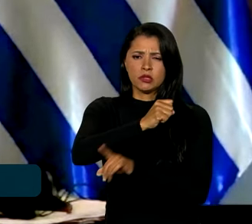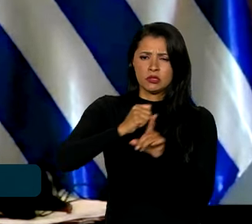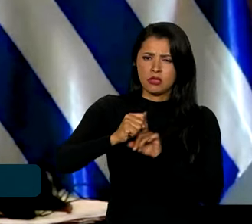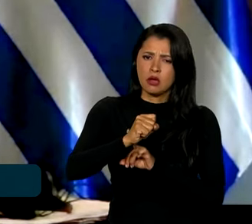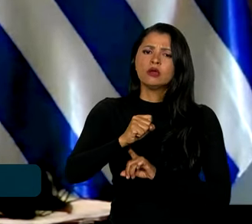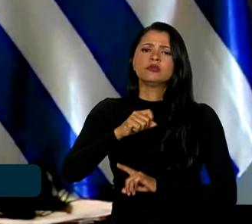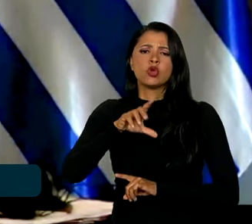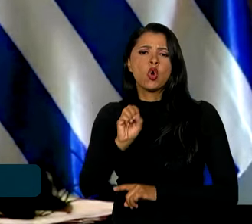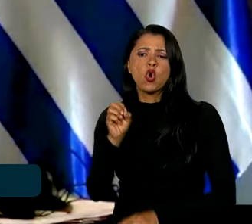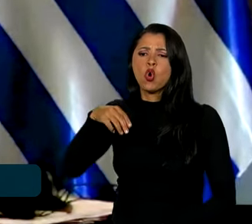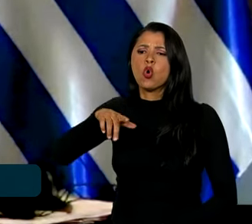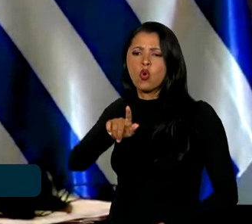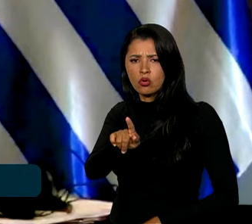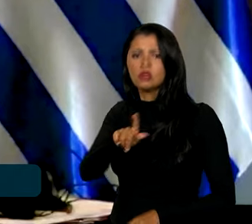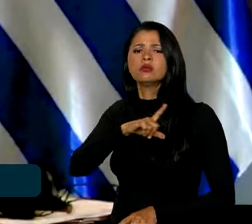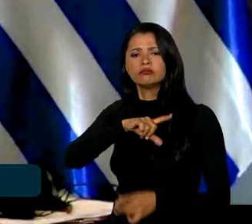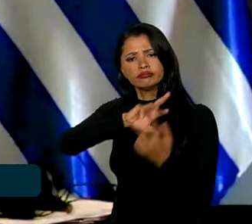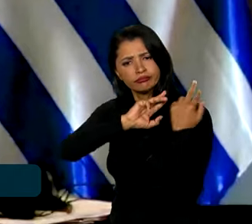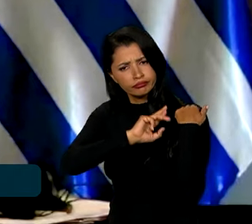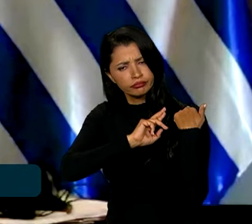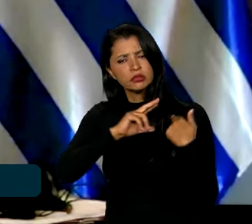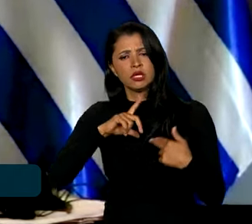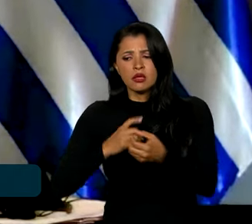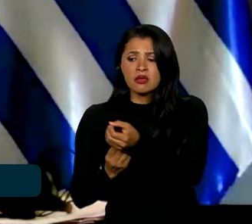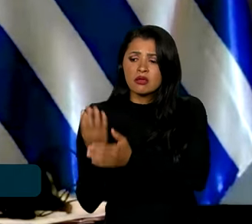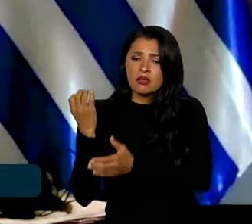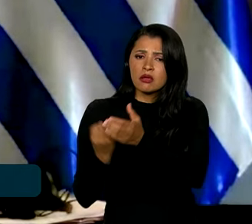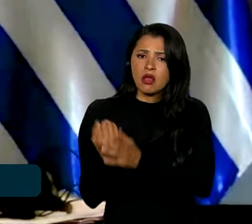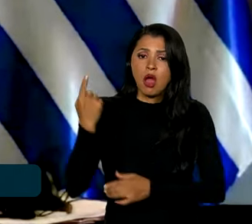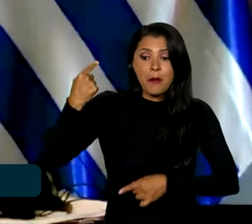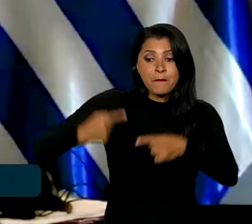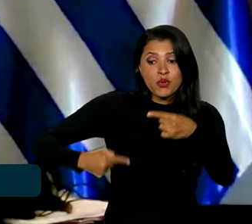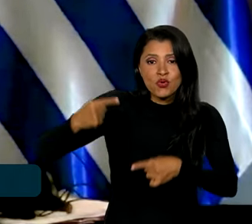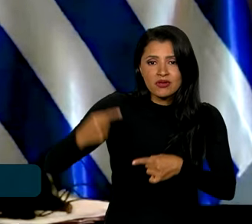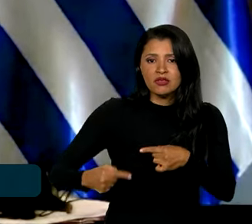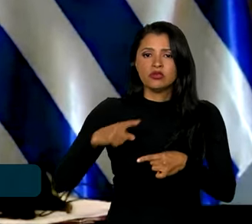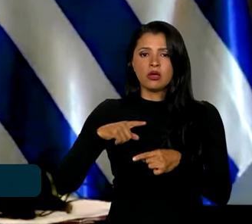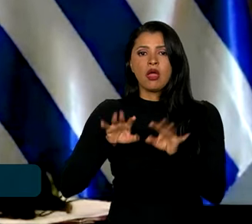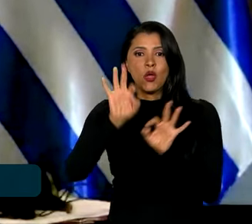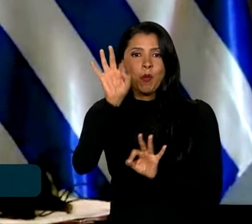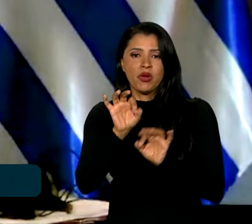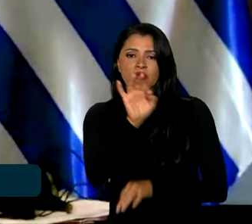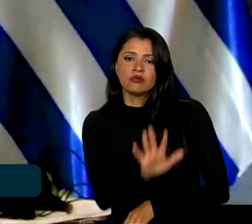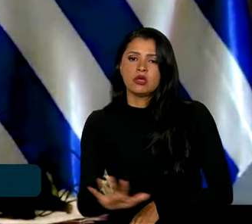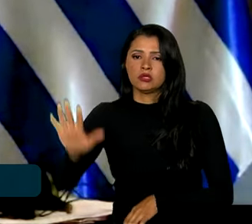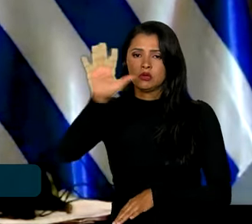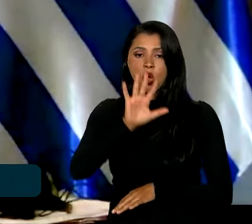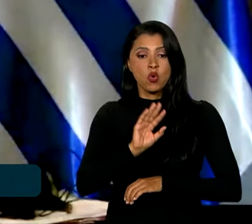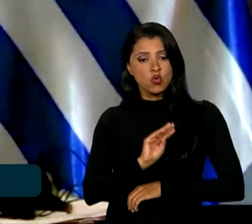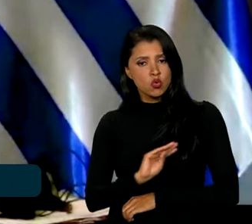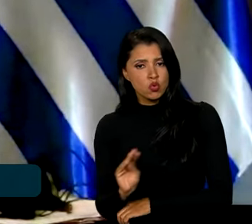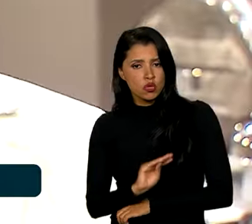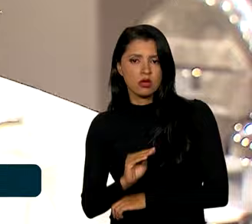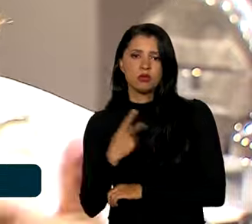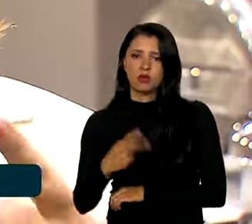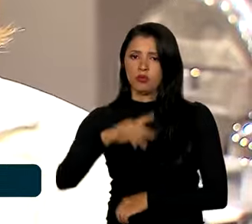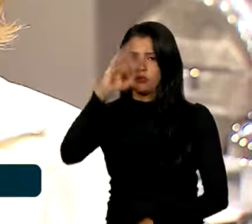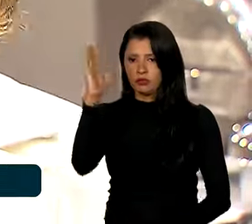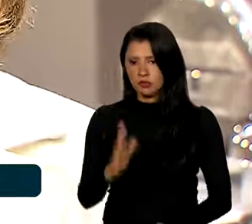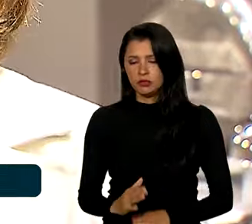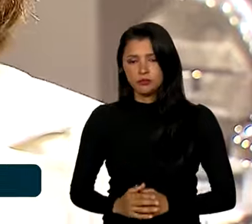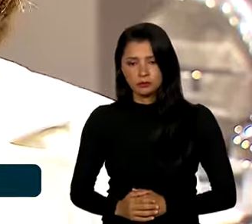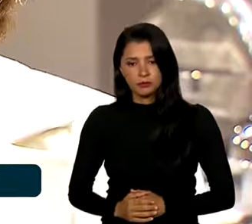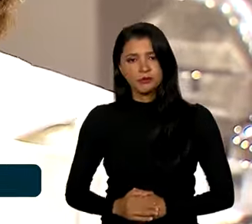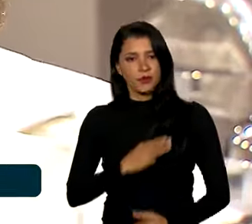têm a responsabilidade de elaborar a política e do plano nacional de cuidados do Brasil. A